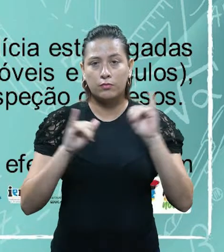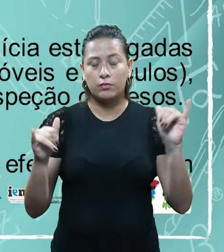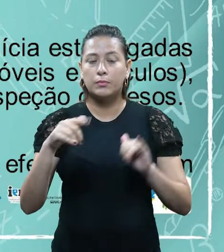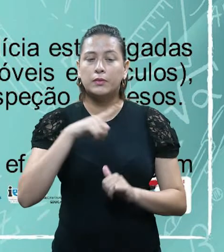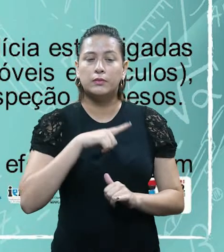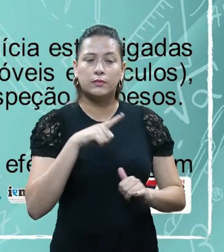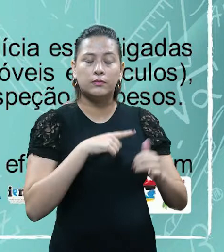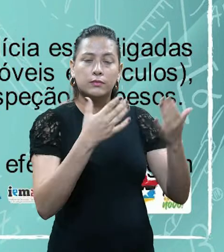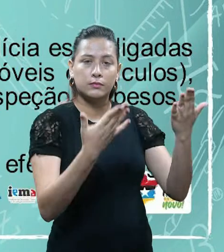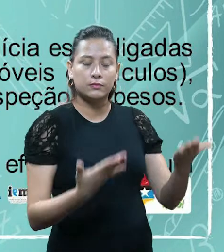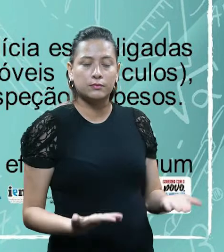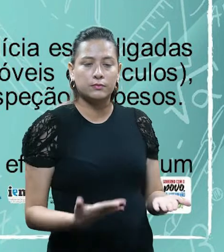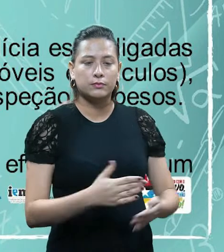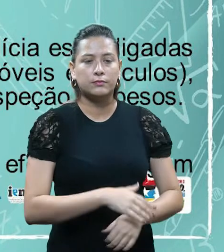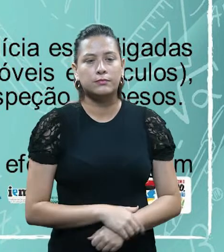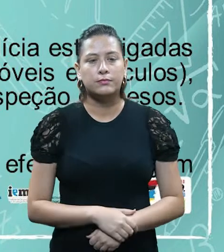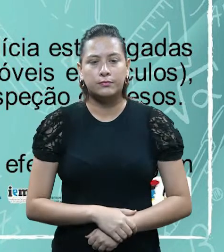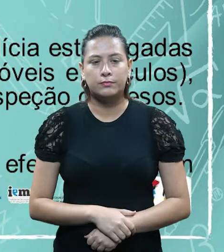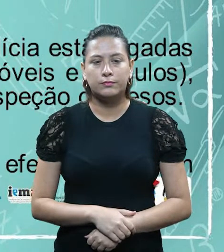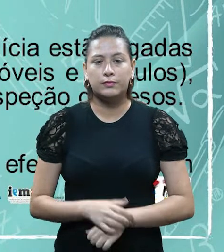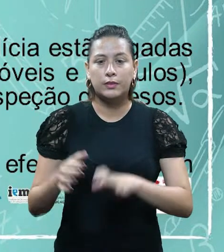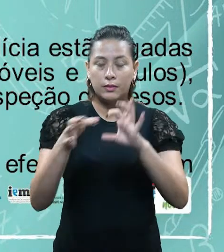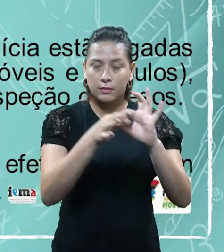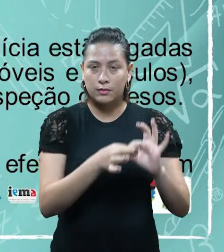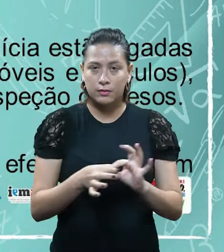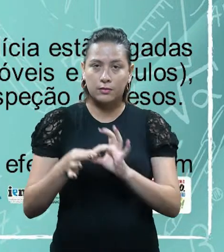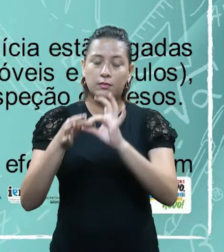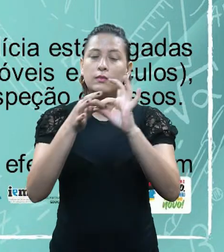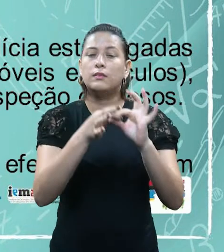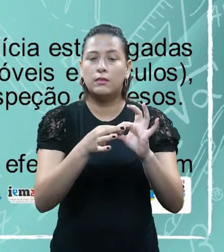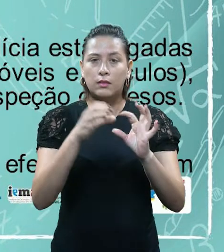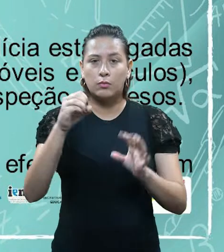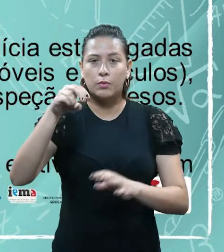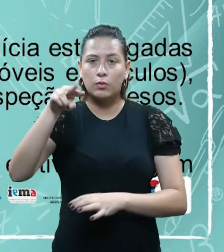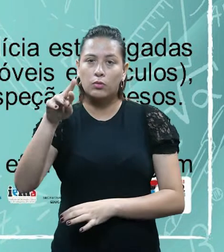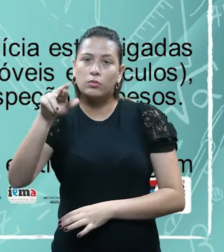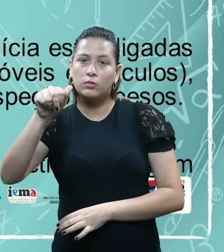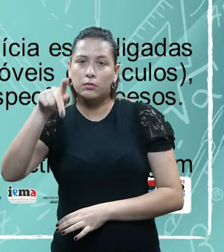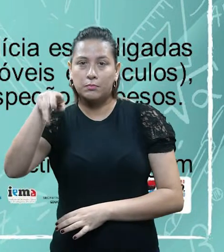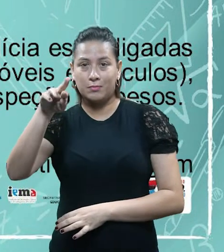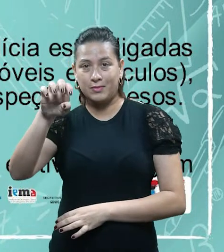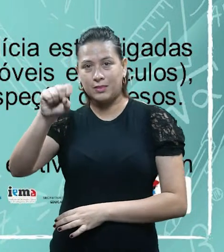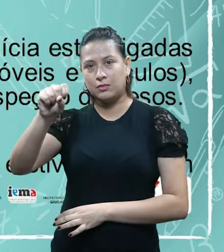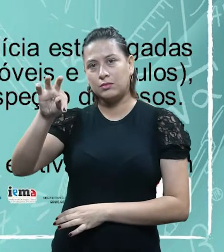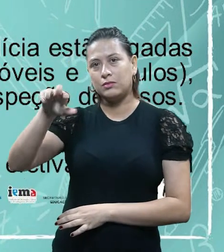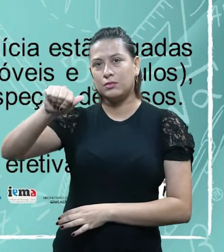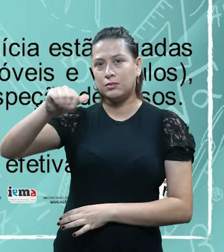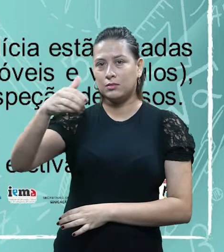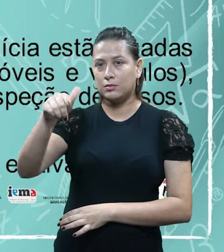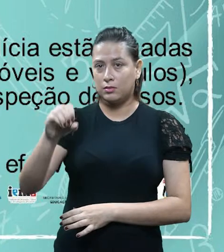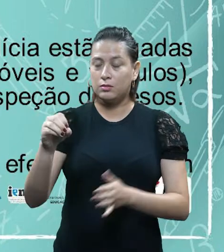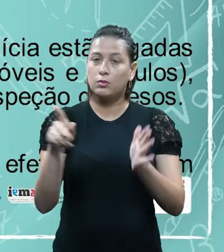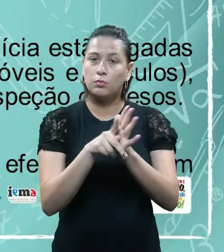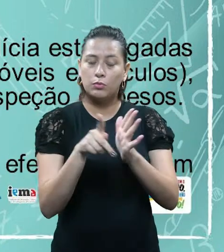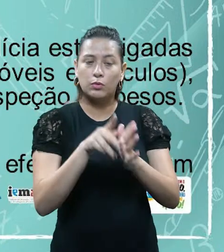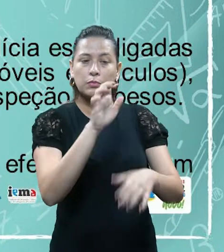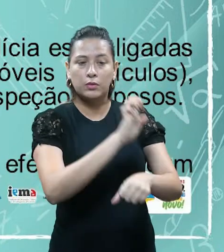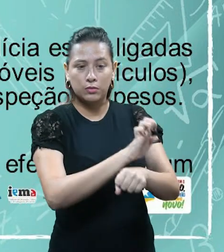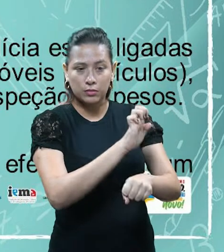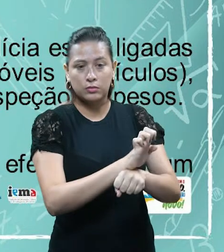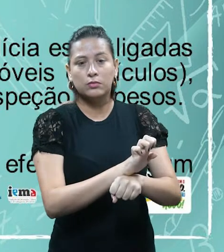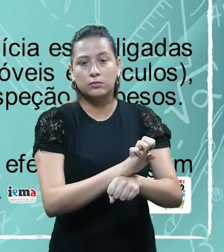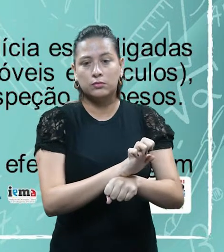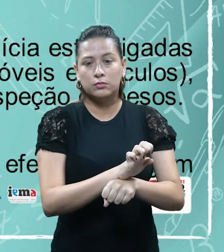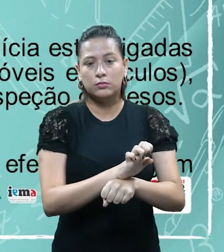olhem a informação, é atrelada a uma contraprestação do Estado, né? Então, quando o Estado, ele oferece um desses dois